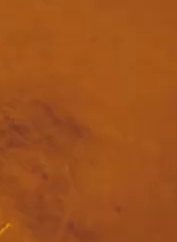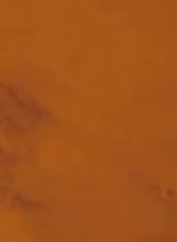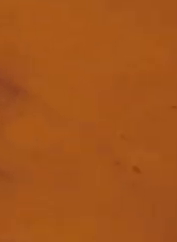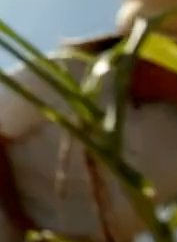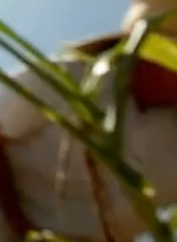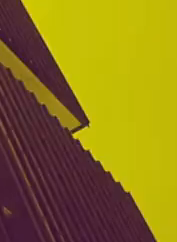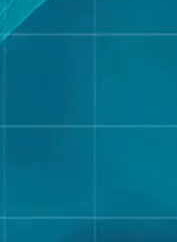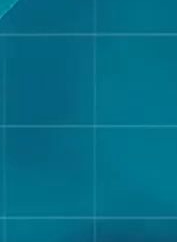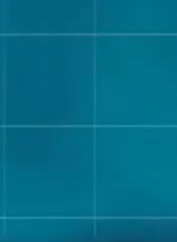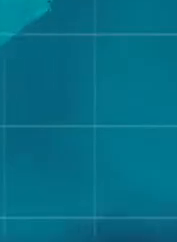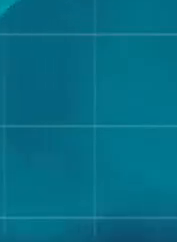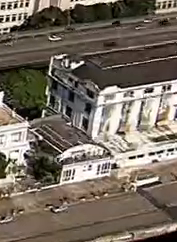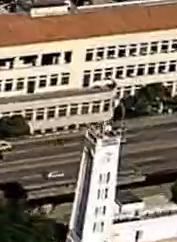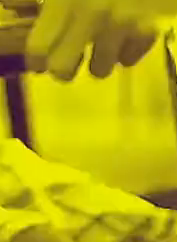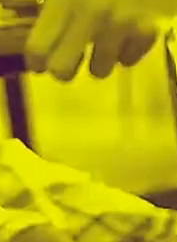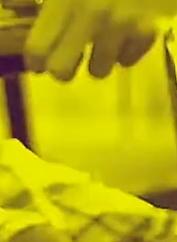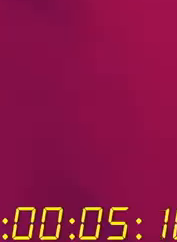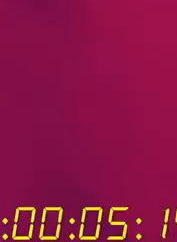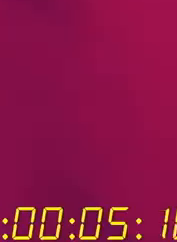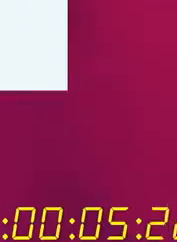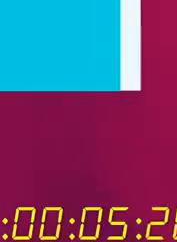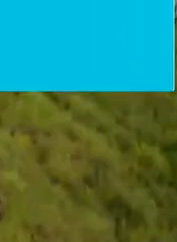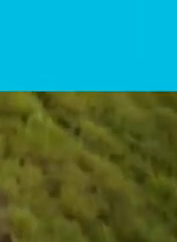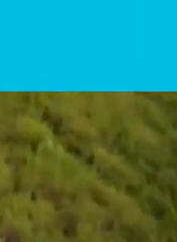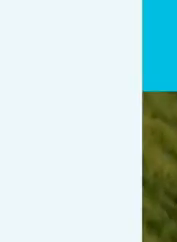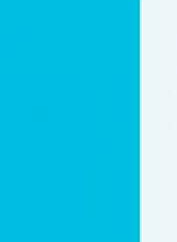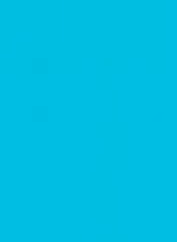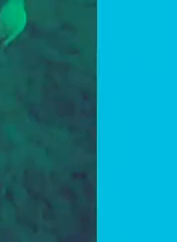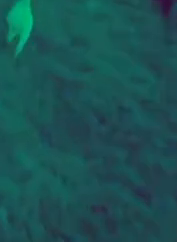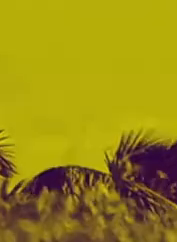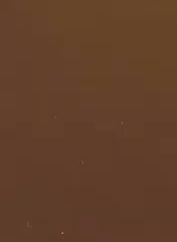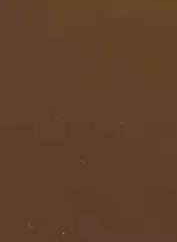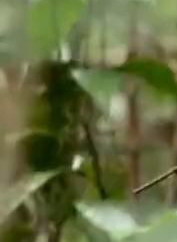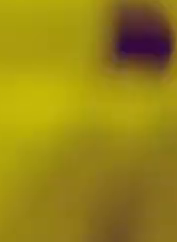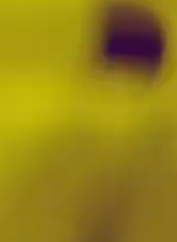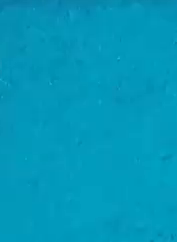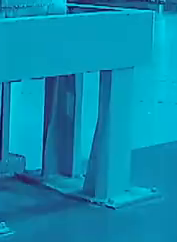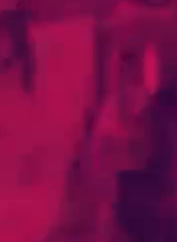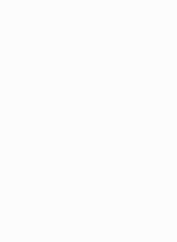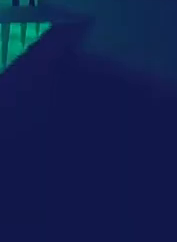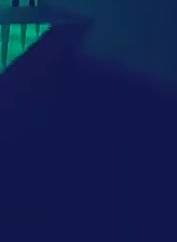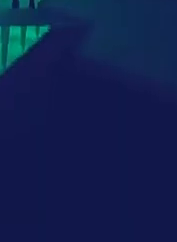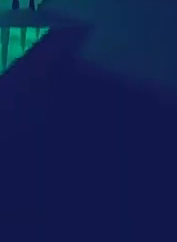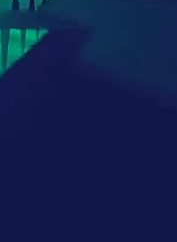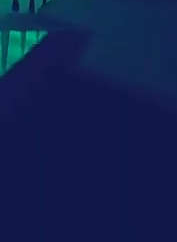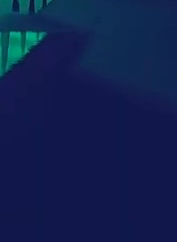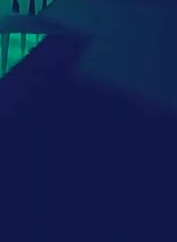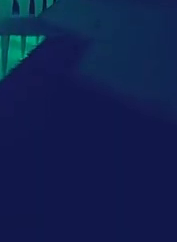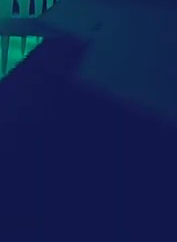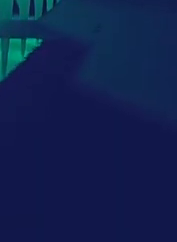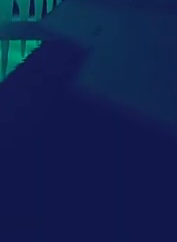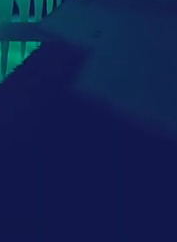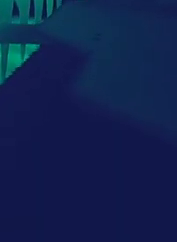E aí E aí E aí Olha